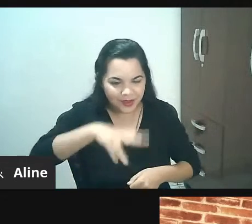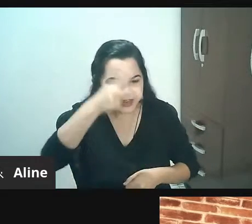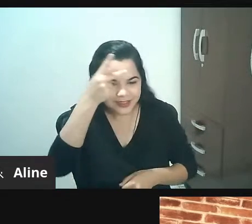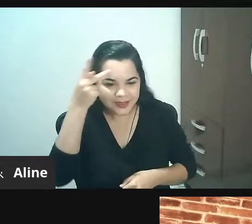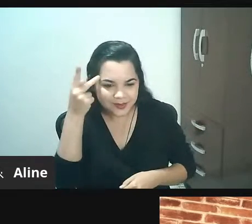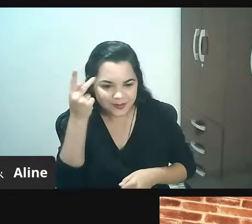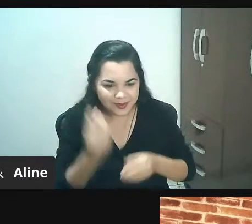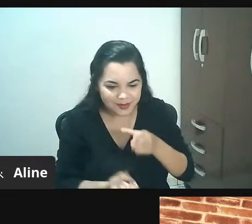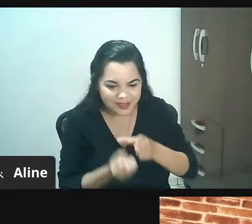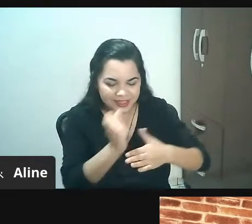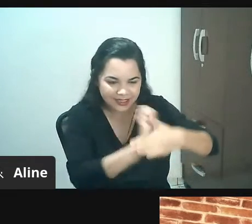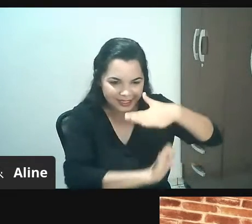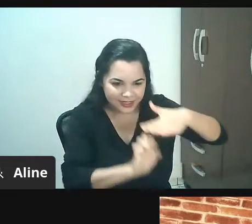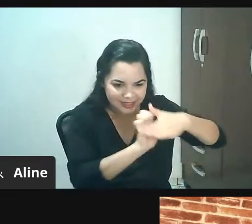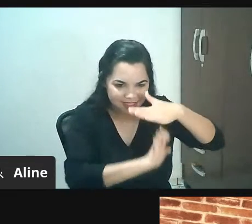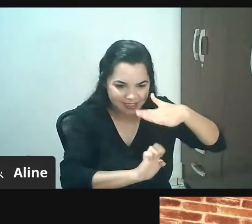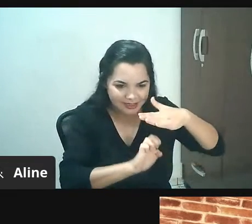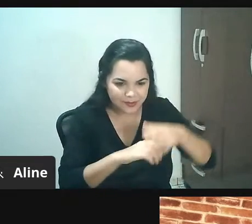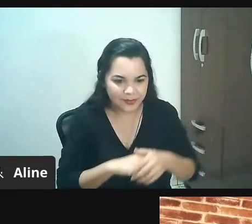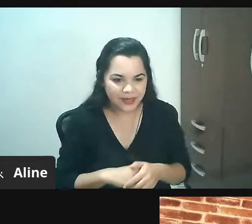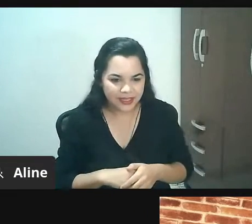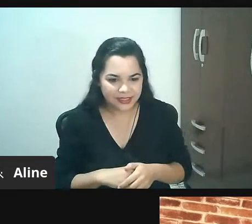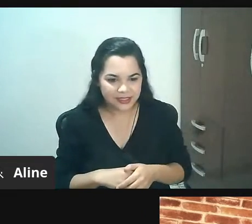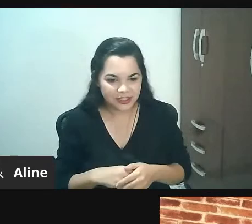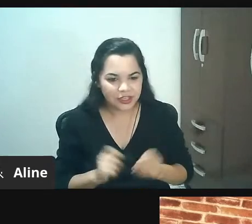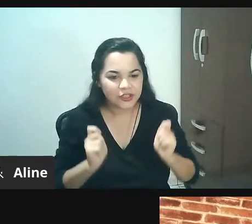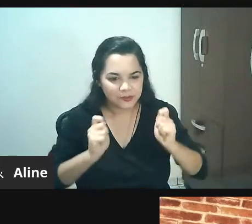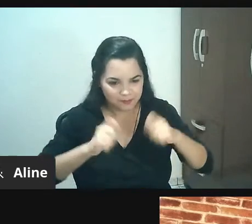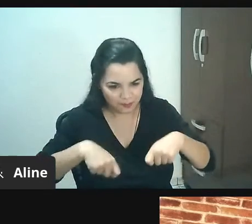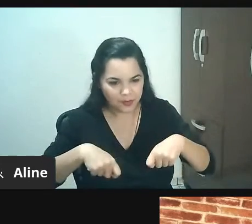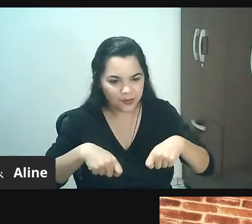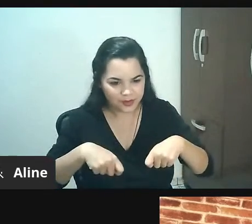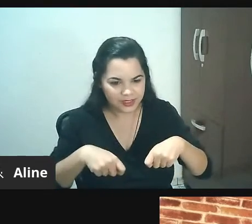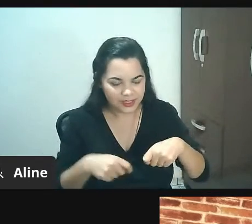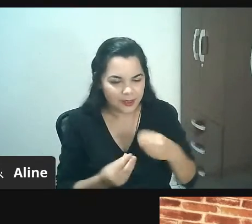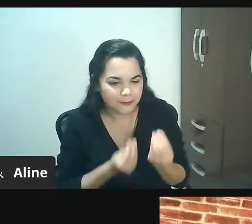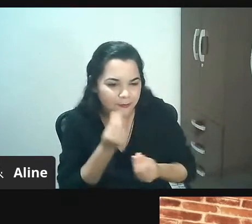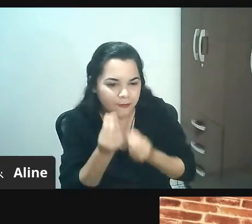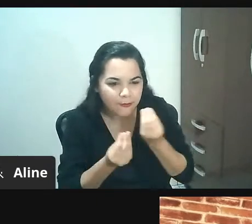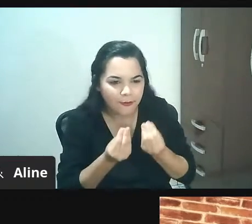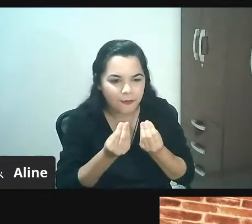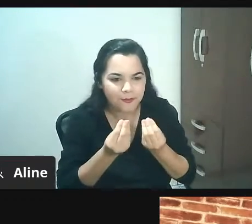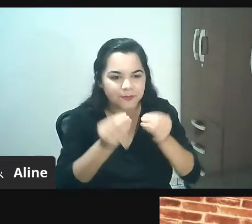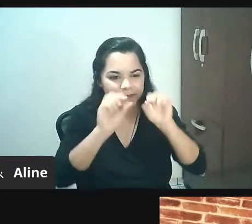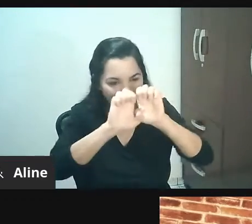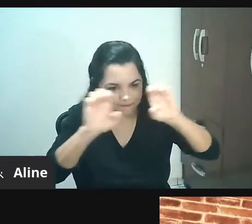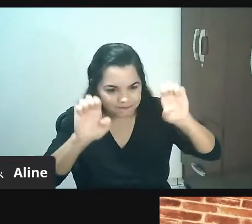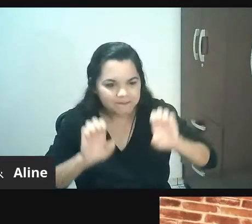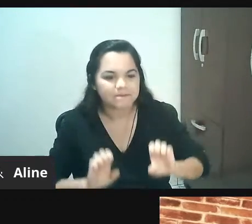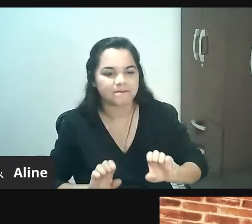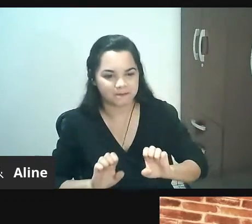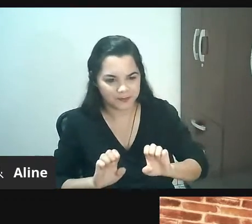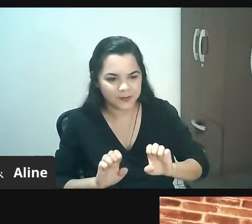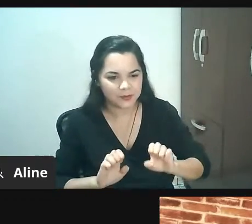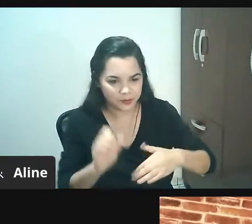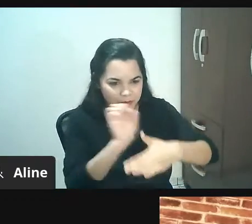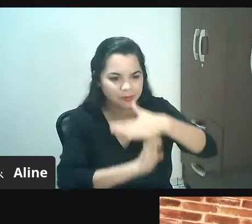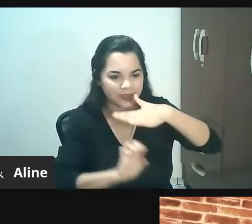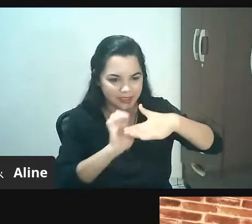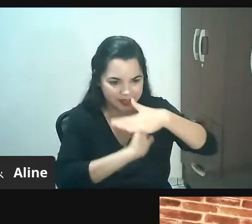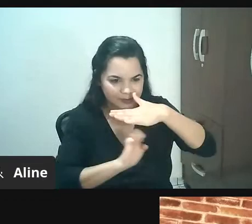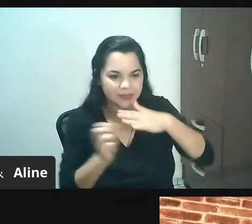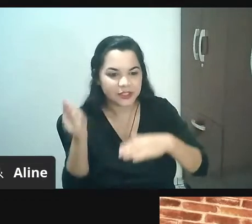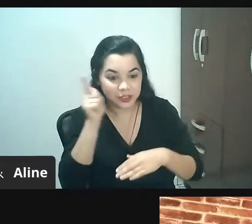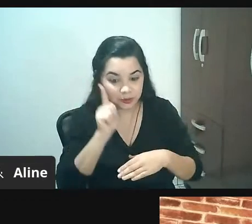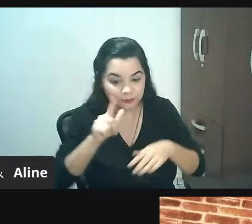potencializar toda a estrutura que essas empresas possuem, que a gente possa